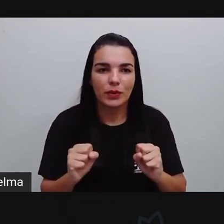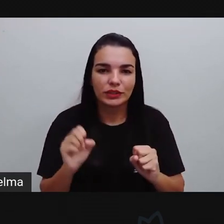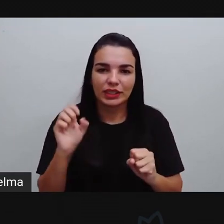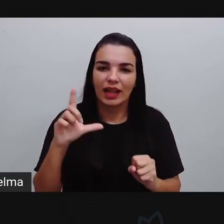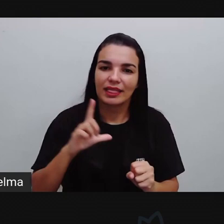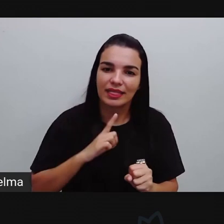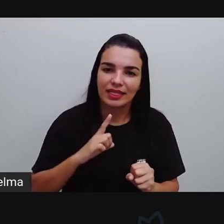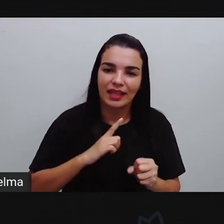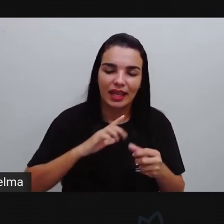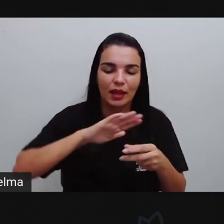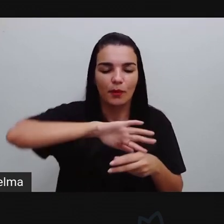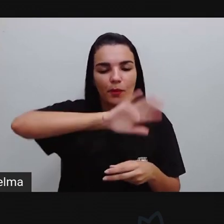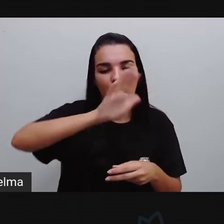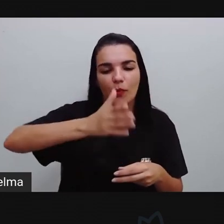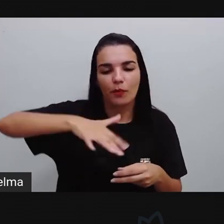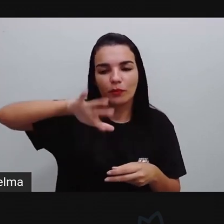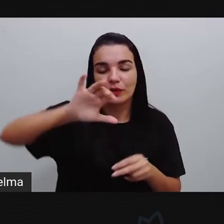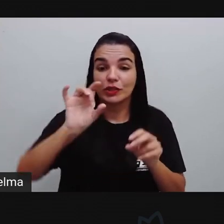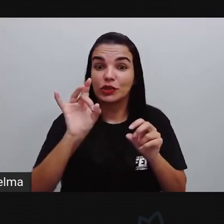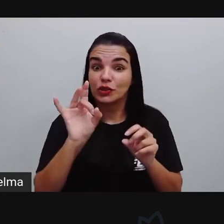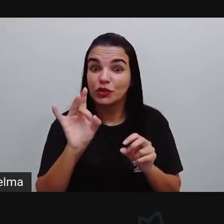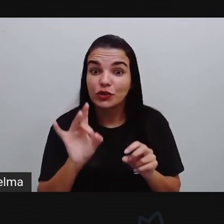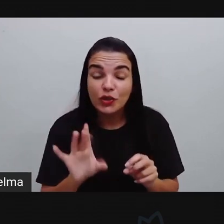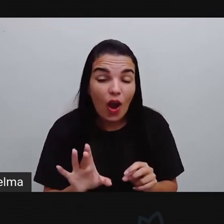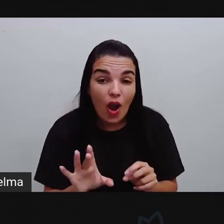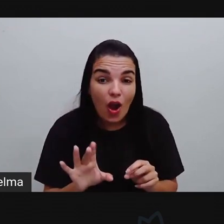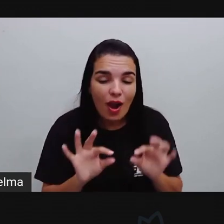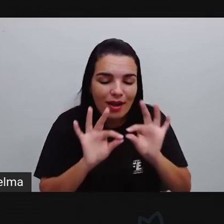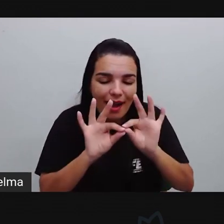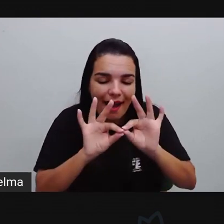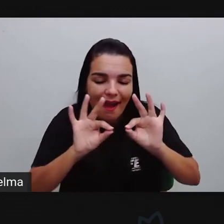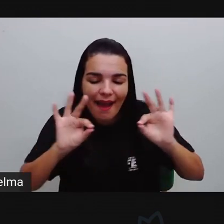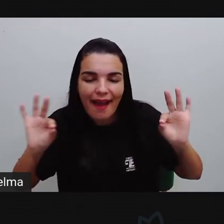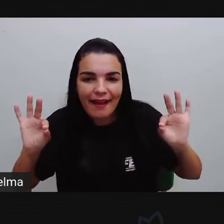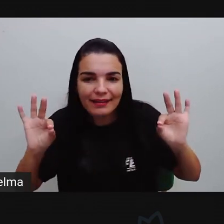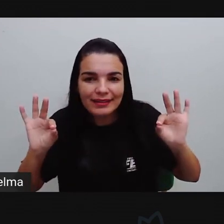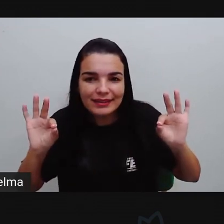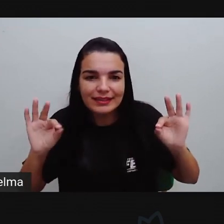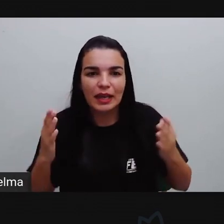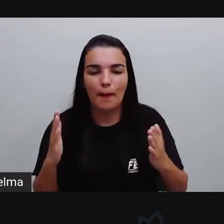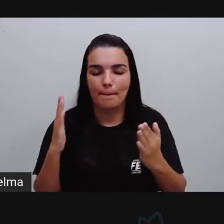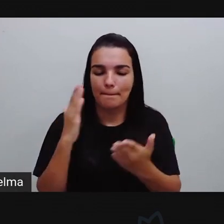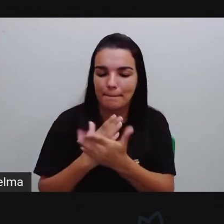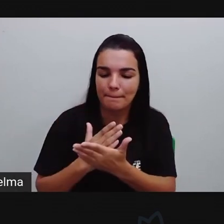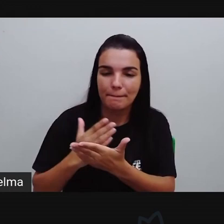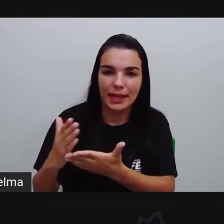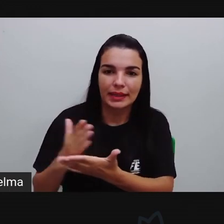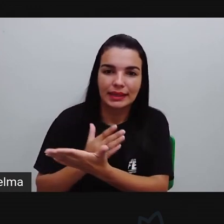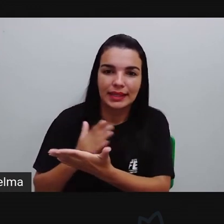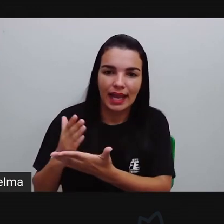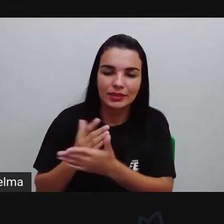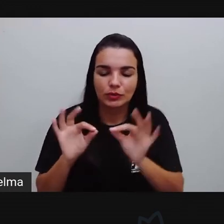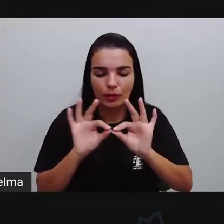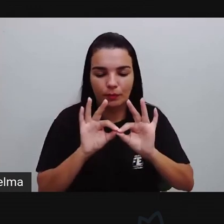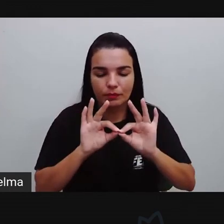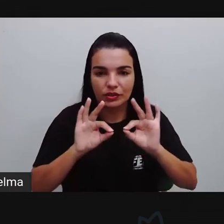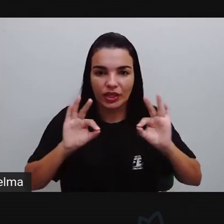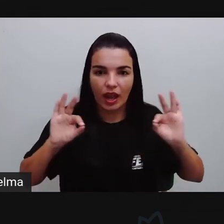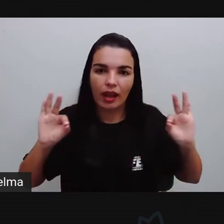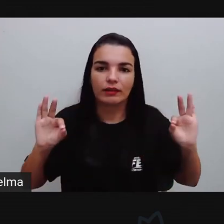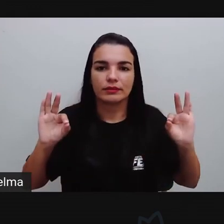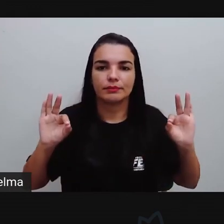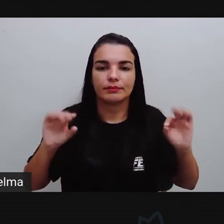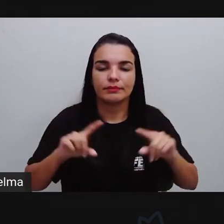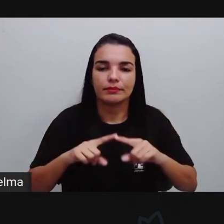apenas por segmentos de retas. E o que são segmentos de retas? Fragmentos, né? Pedaços de